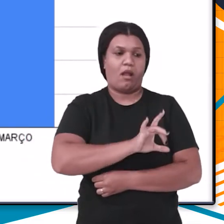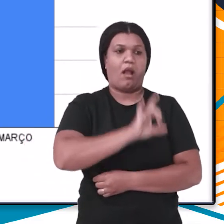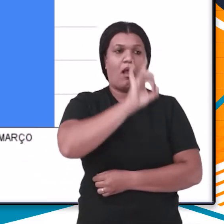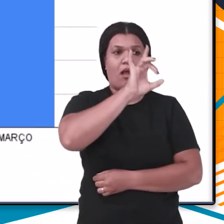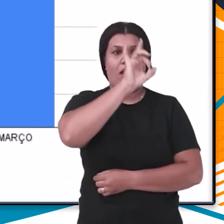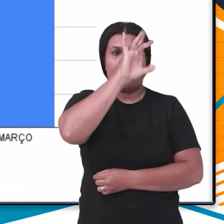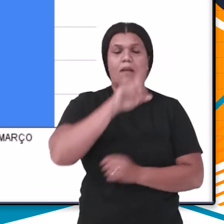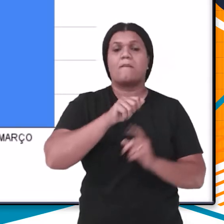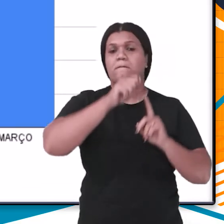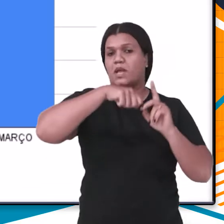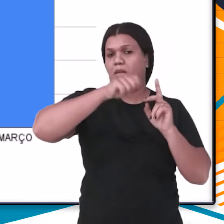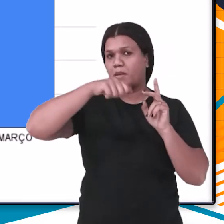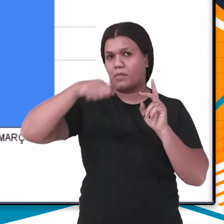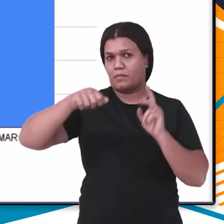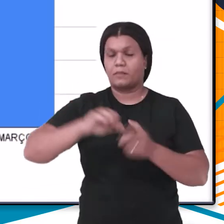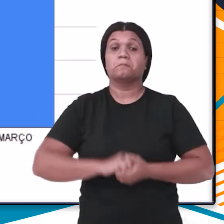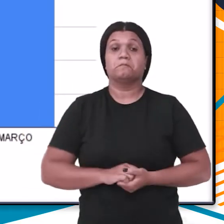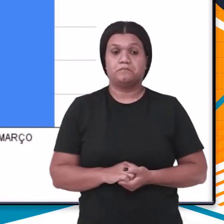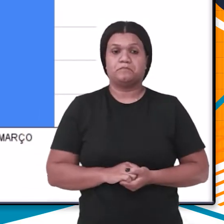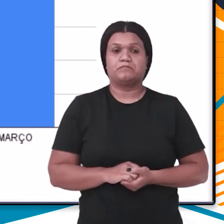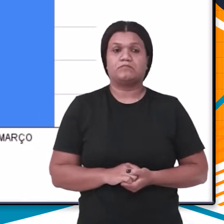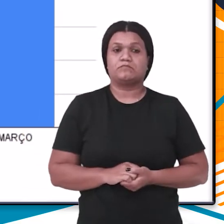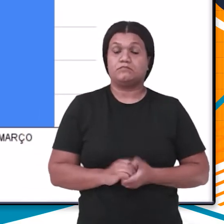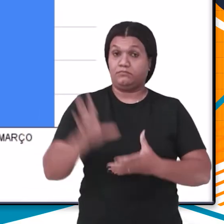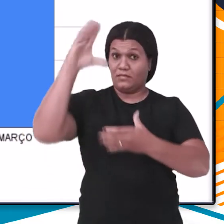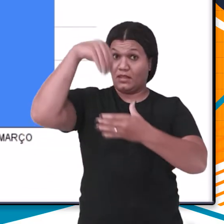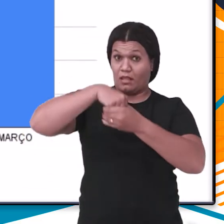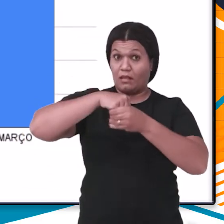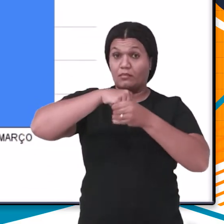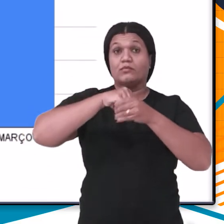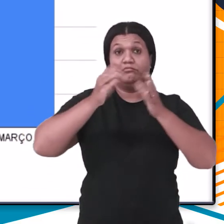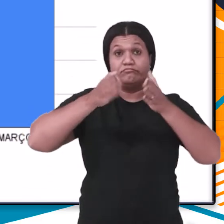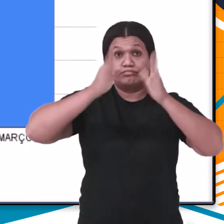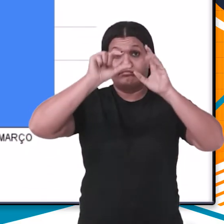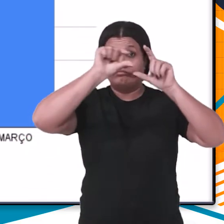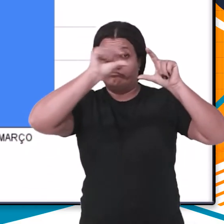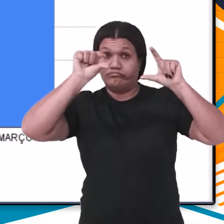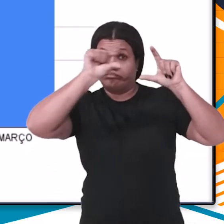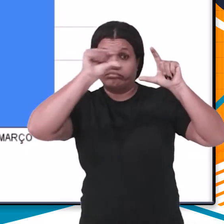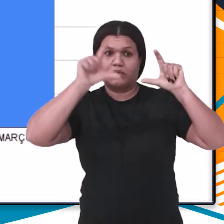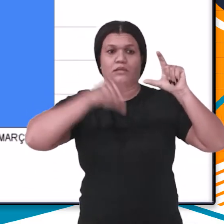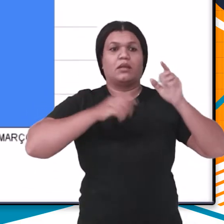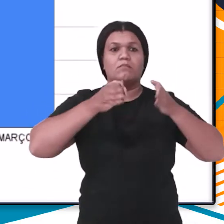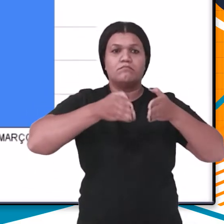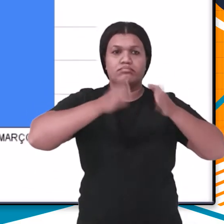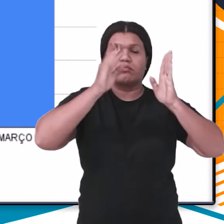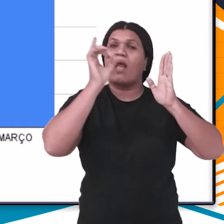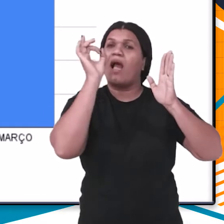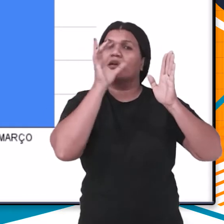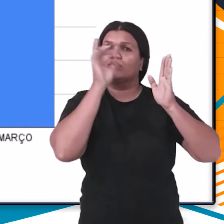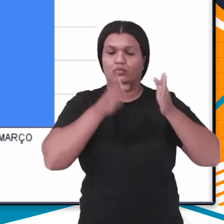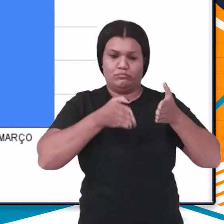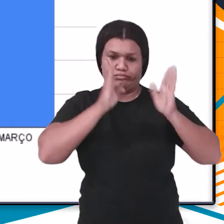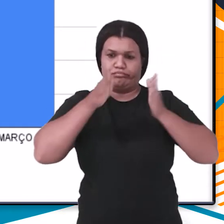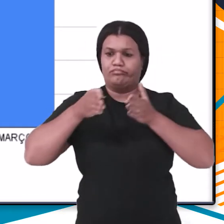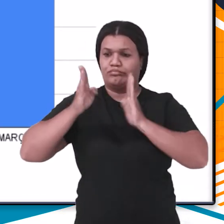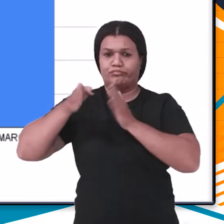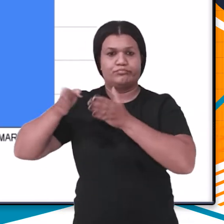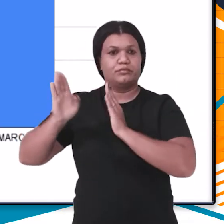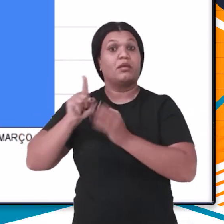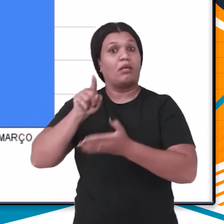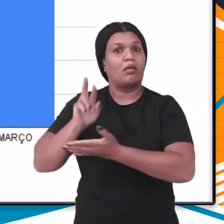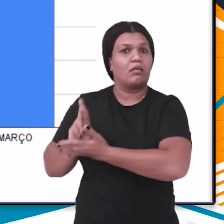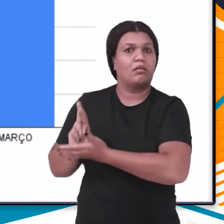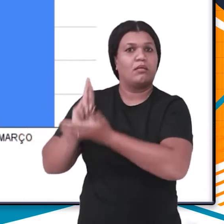água em cada um dos meses. Na parte interna do gráfico, nós temos colunas em cores azul.